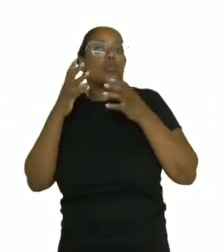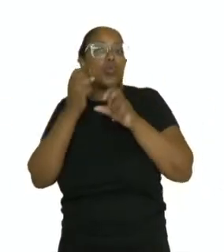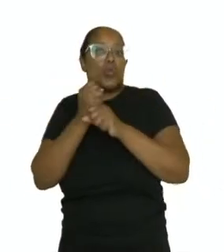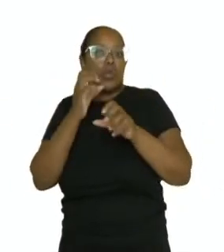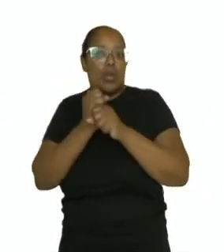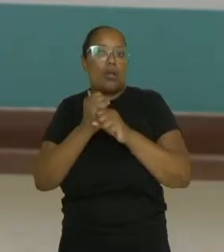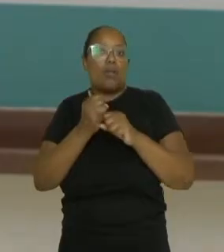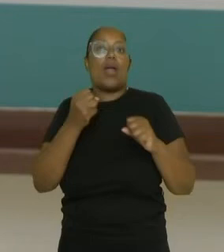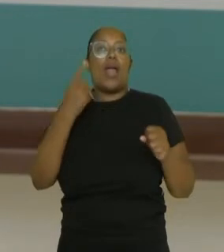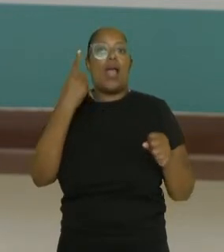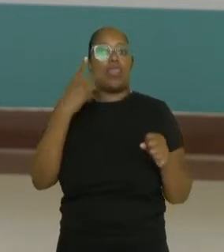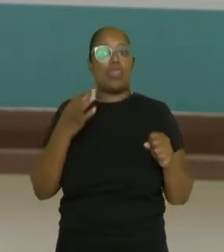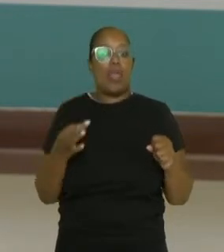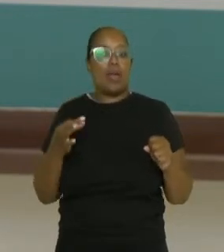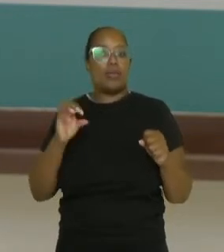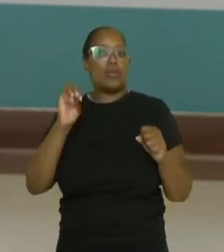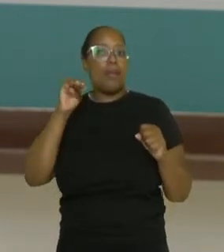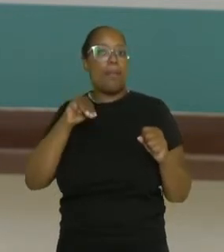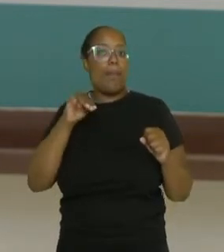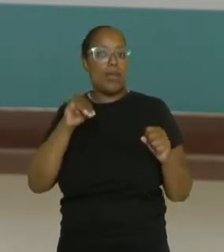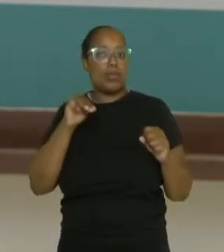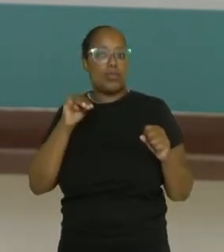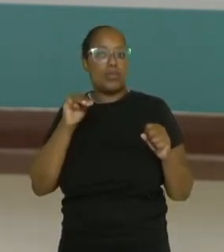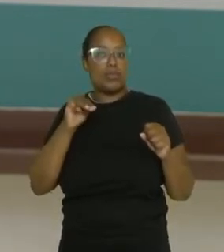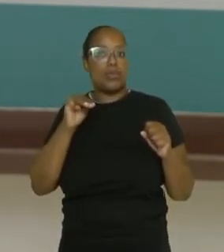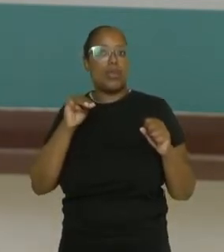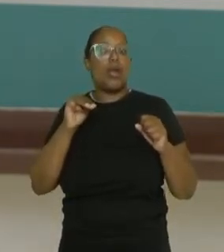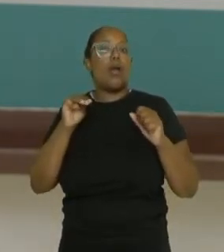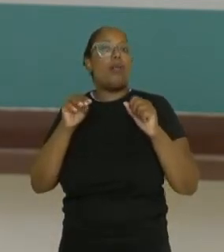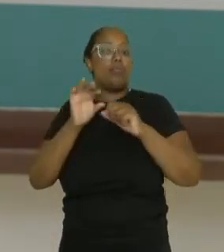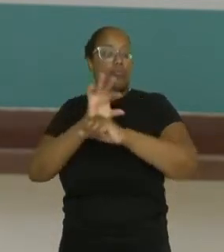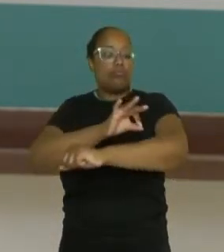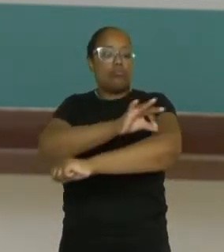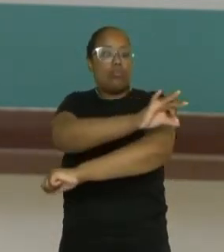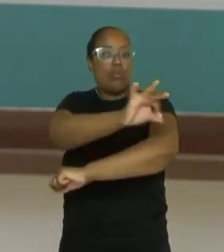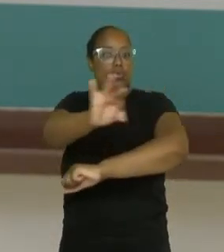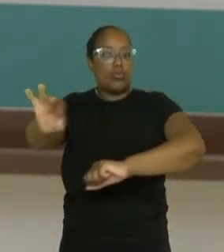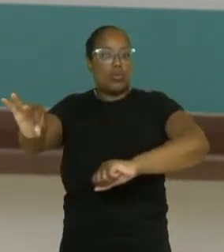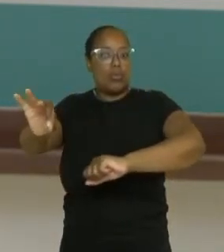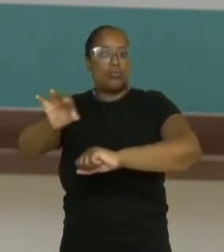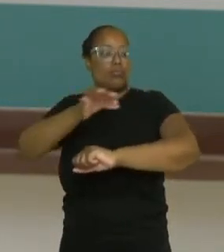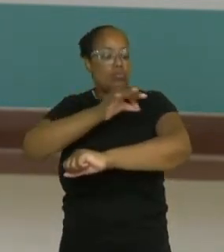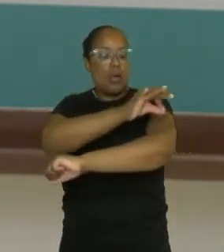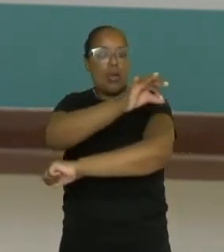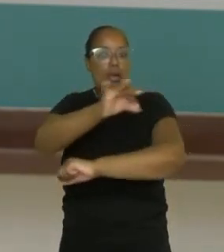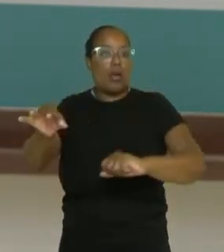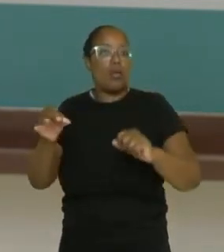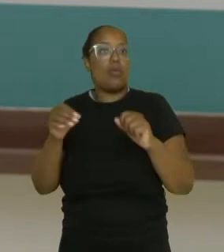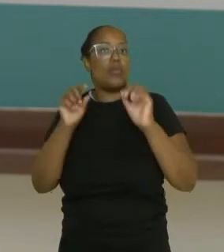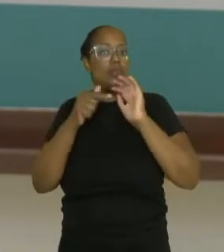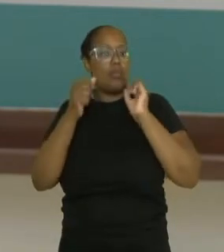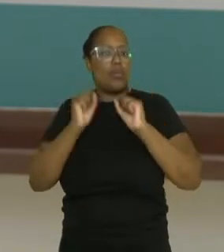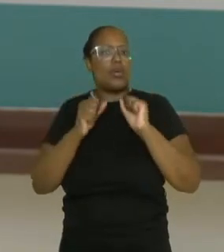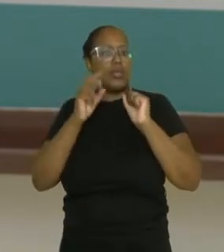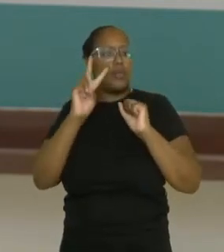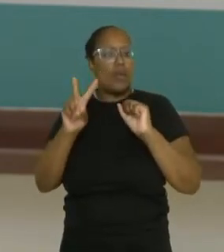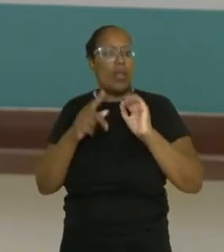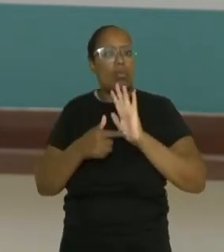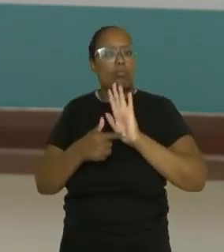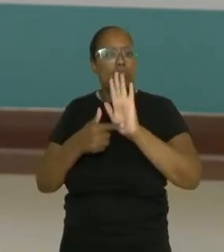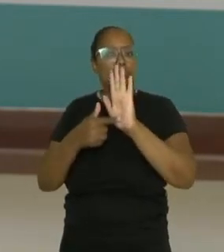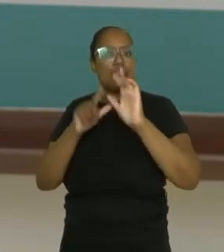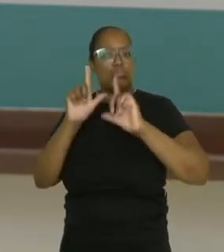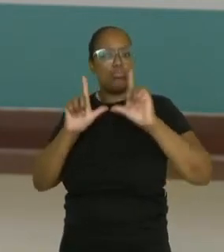metros de comprimento por 6 metros de largura como vocês podem ver aqui no desenho a altura da rede é 1